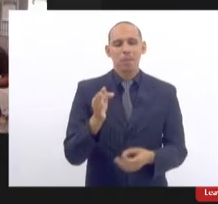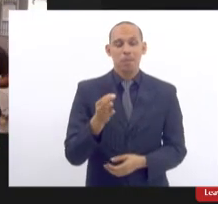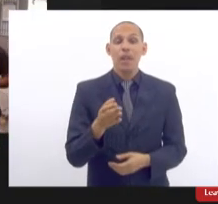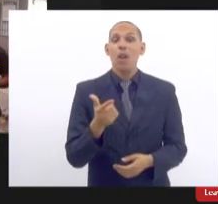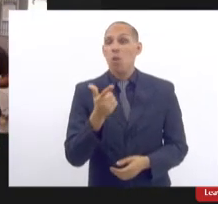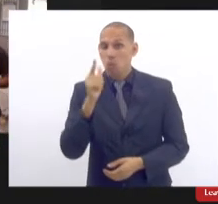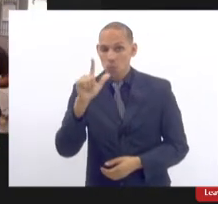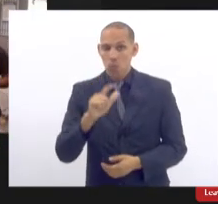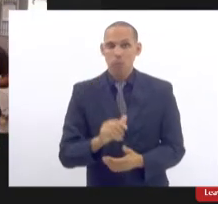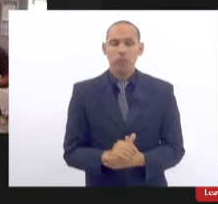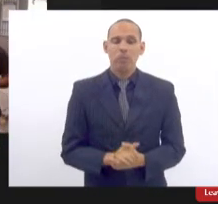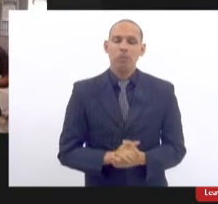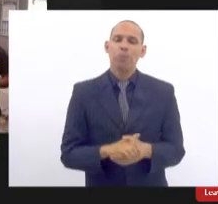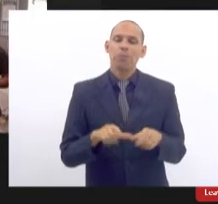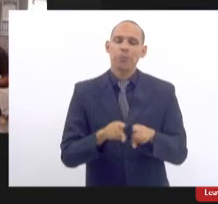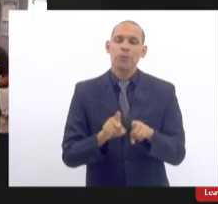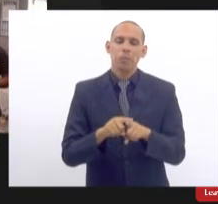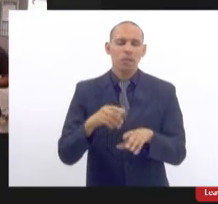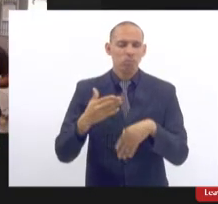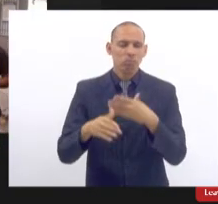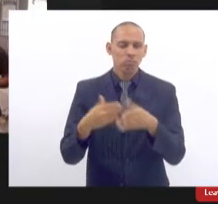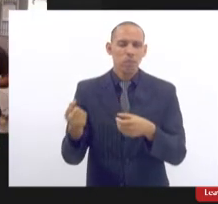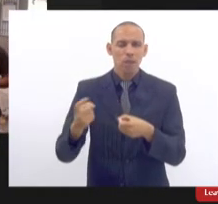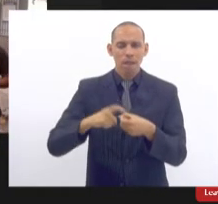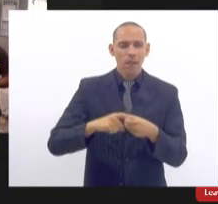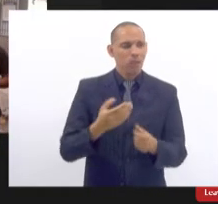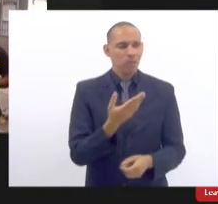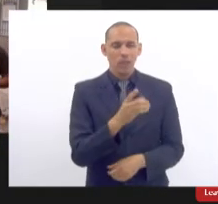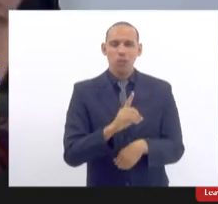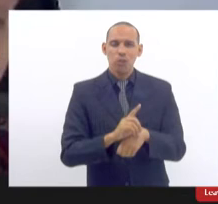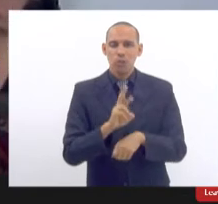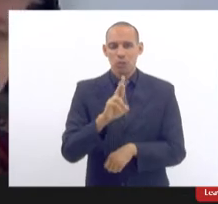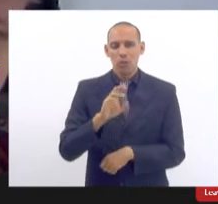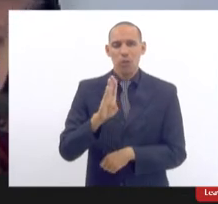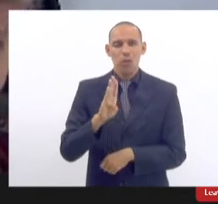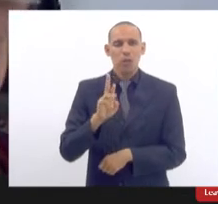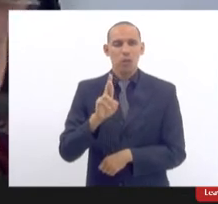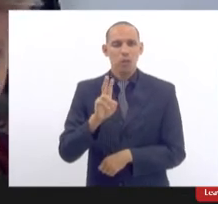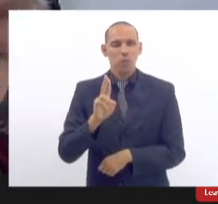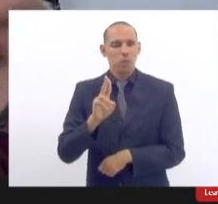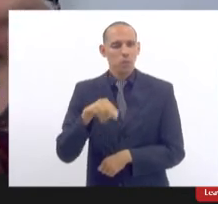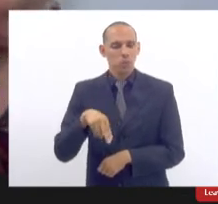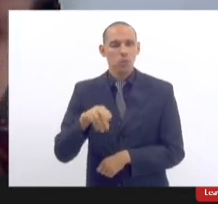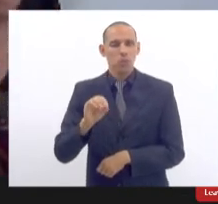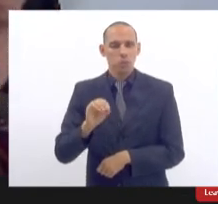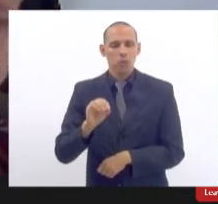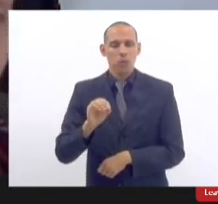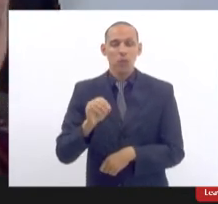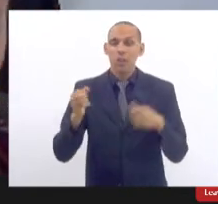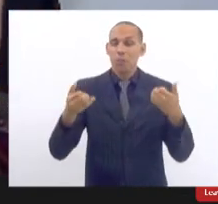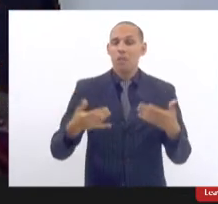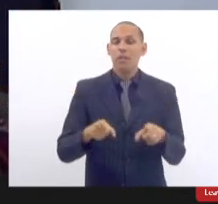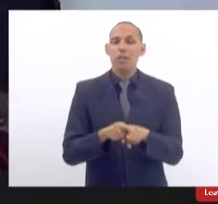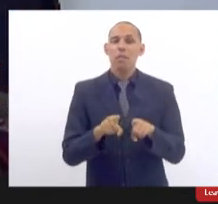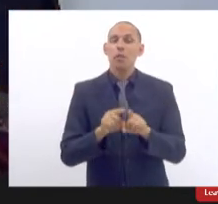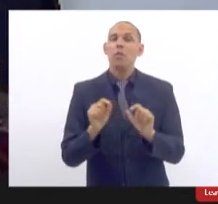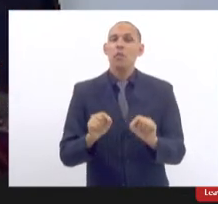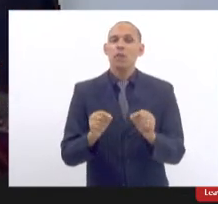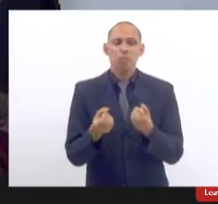eu vi e depois vamos voltar ao doutor Bruno é que também diz que isso deve ser